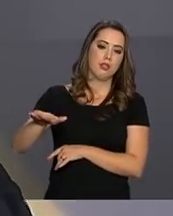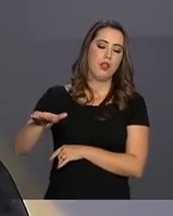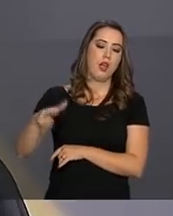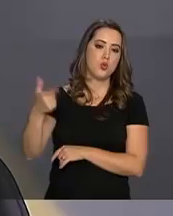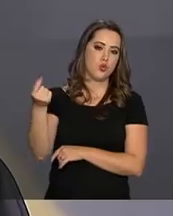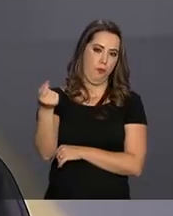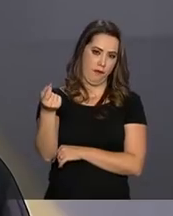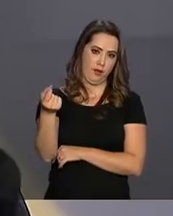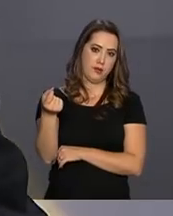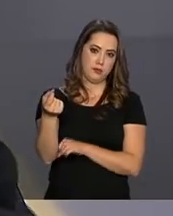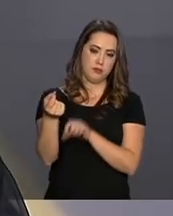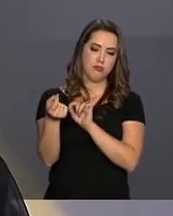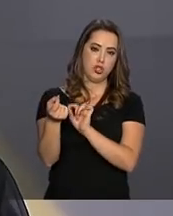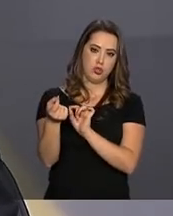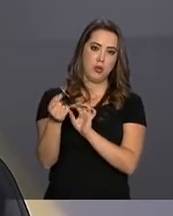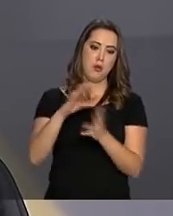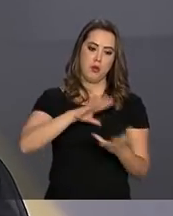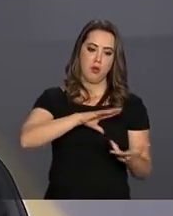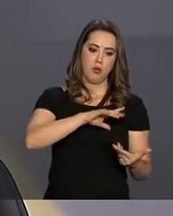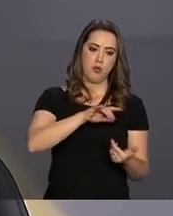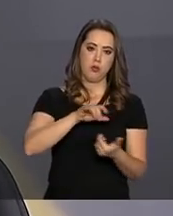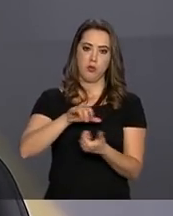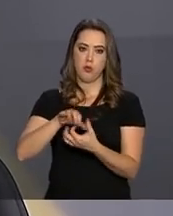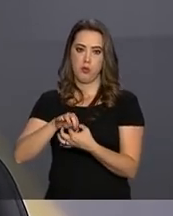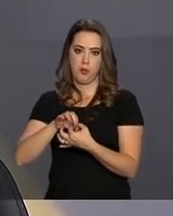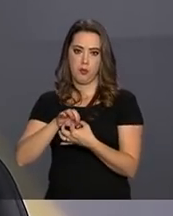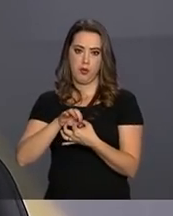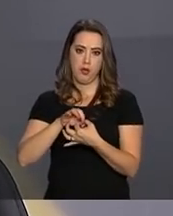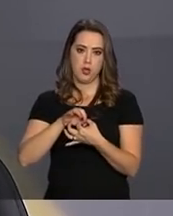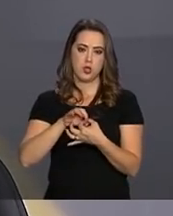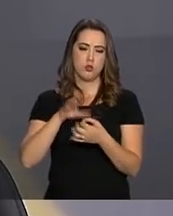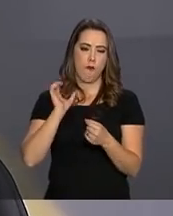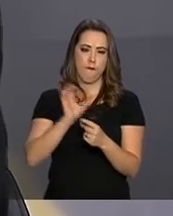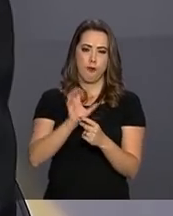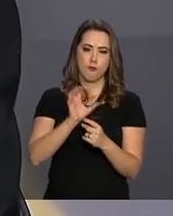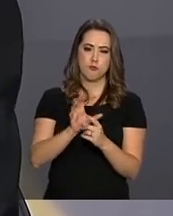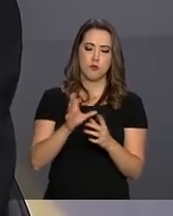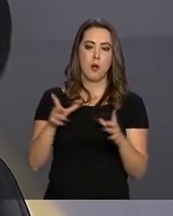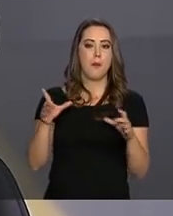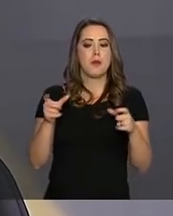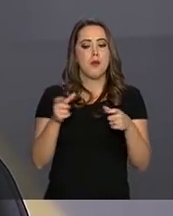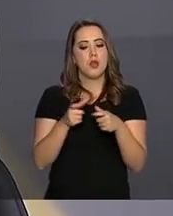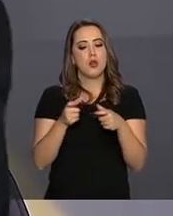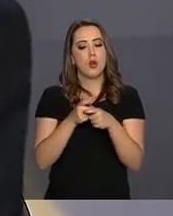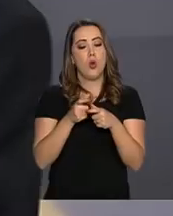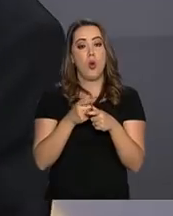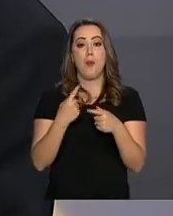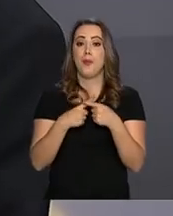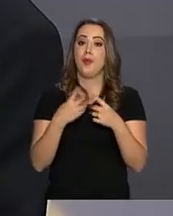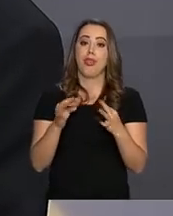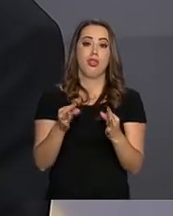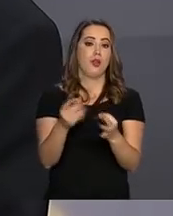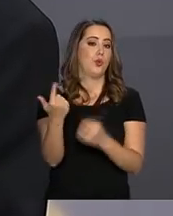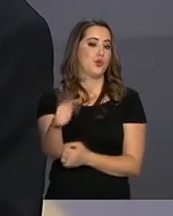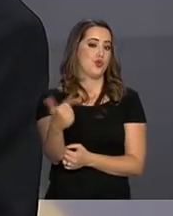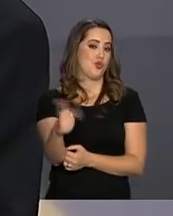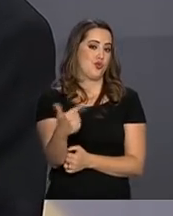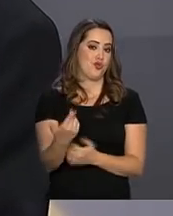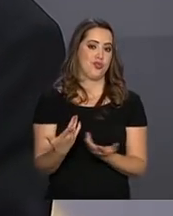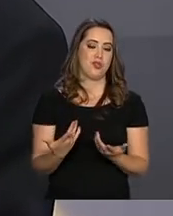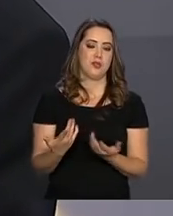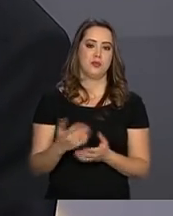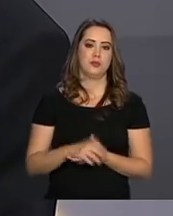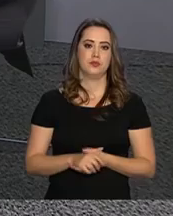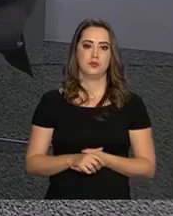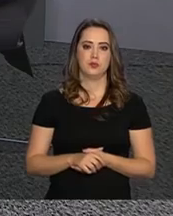de globalização intensa, só que em escala menor, porque a tecnologia não permitia esse padrão de escala.